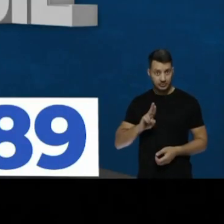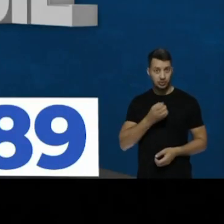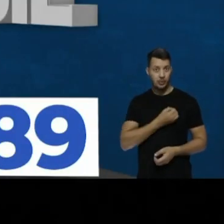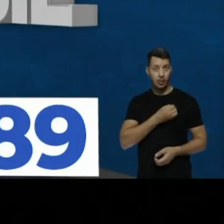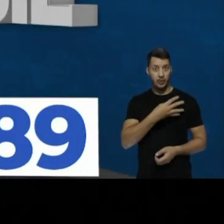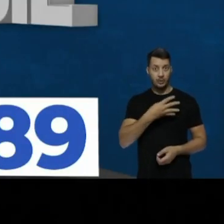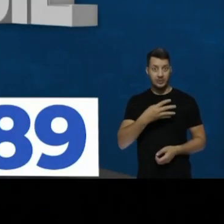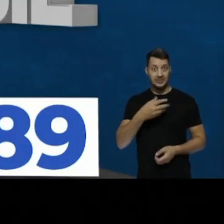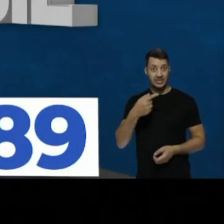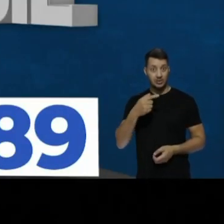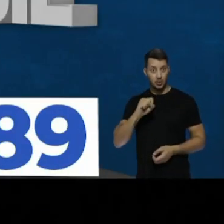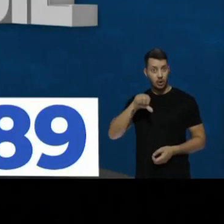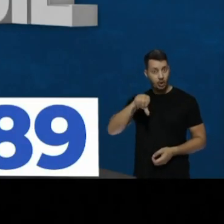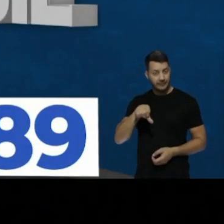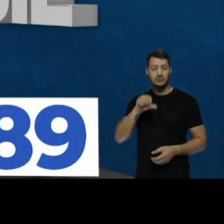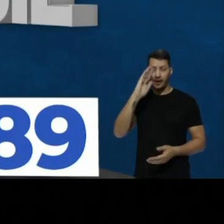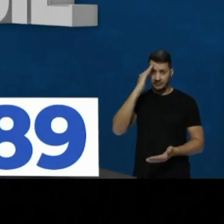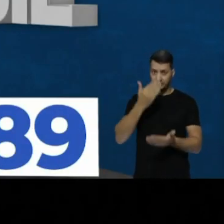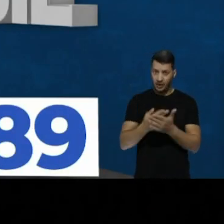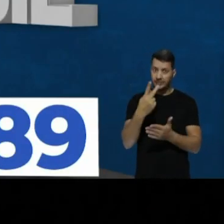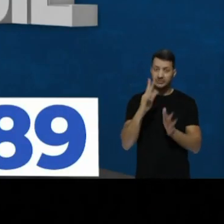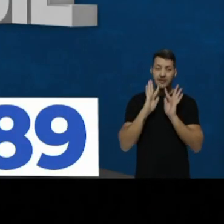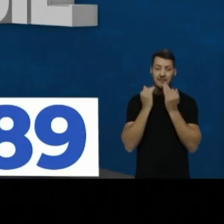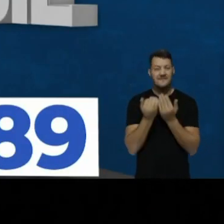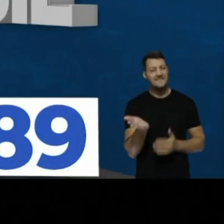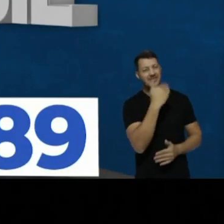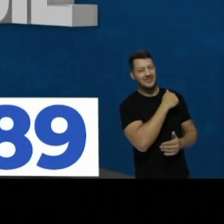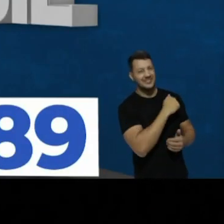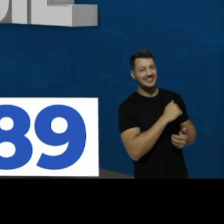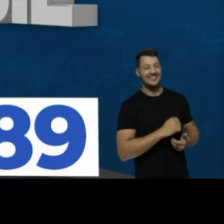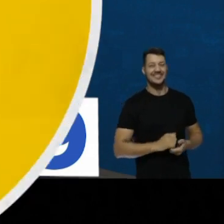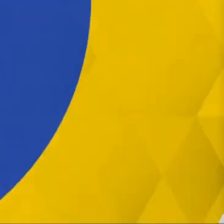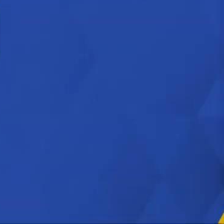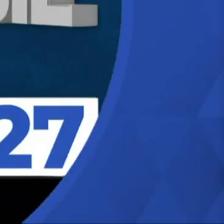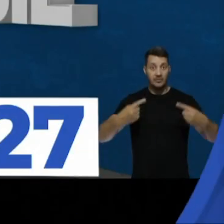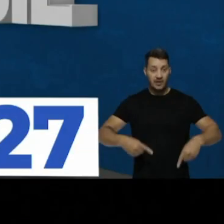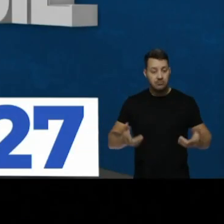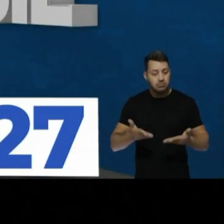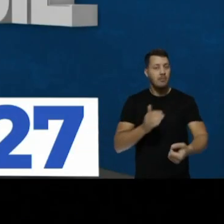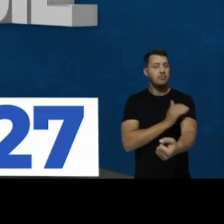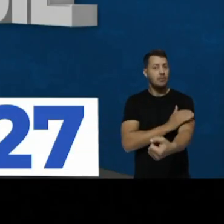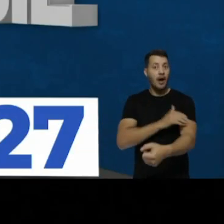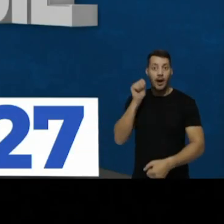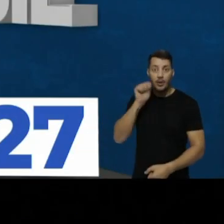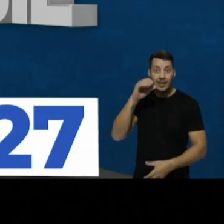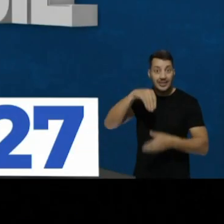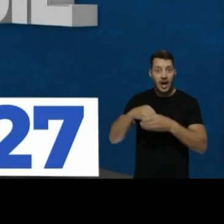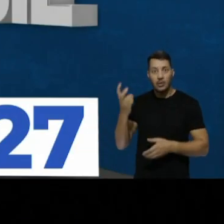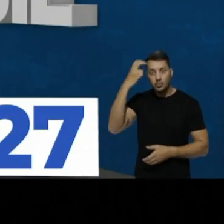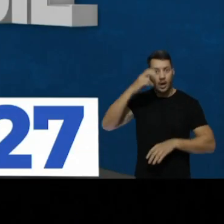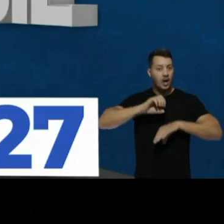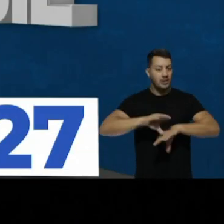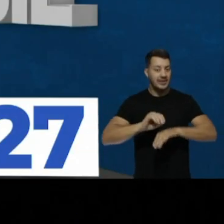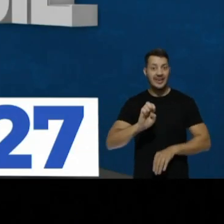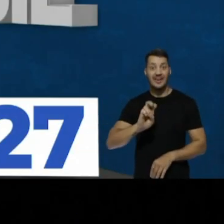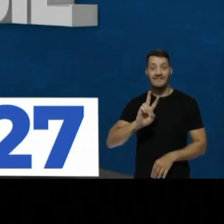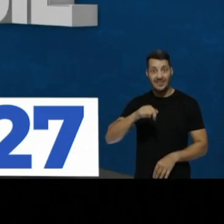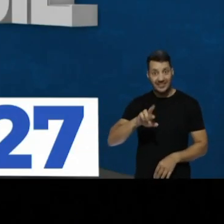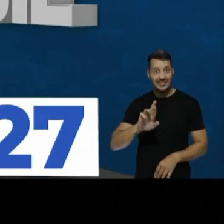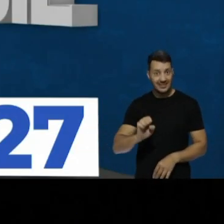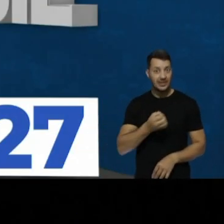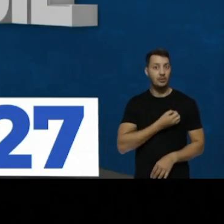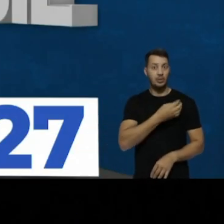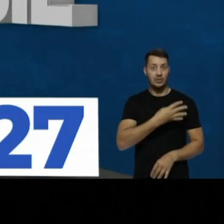Nader, 44789. Conto com você e sua família. Vem comigo. Meu desafio é promover o empoderamento feminino, a cultura e a